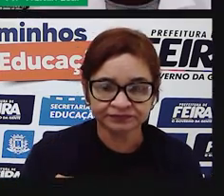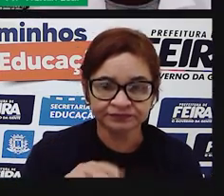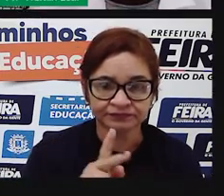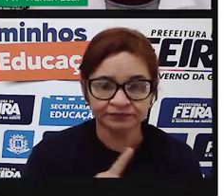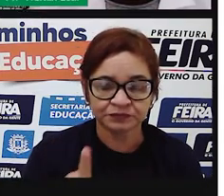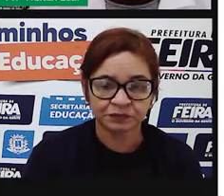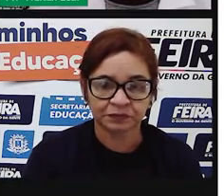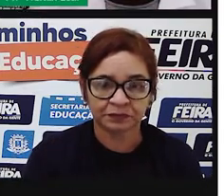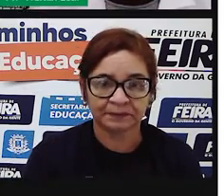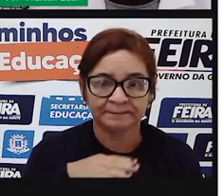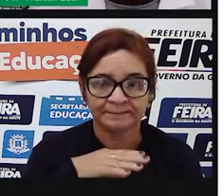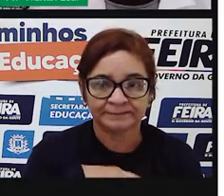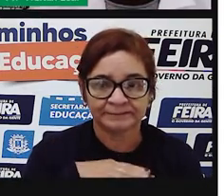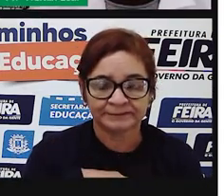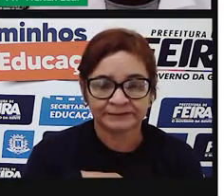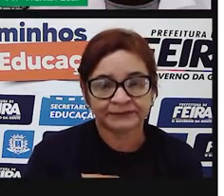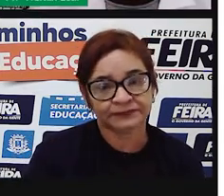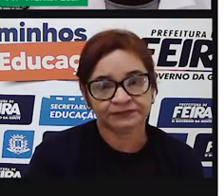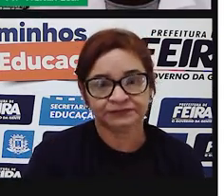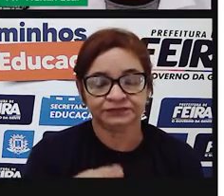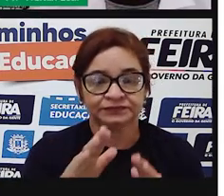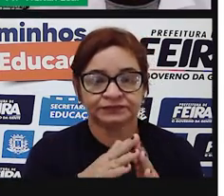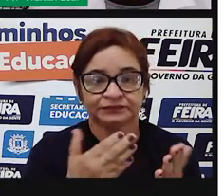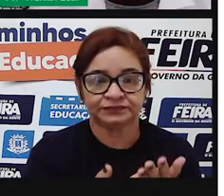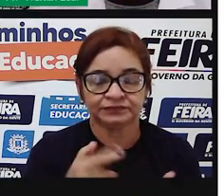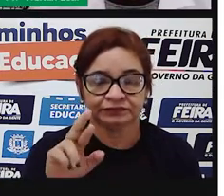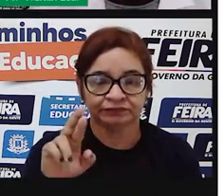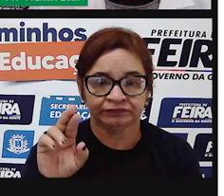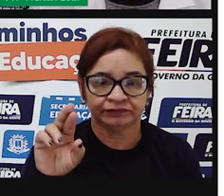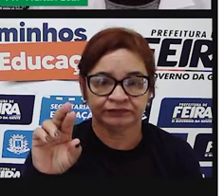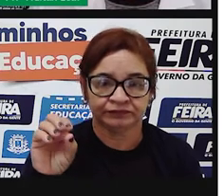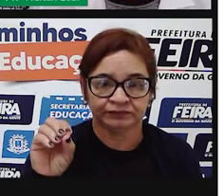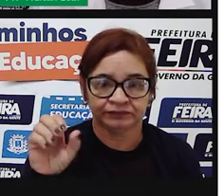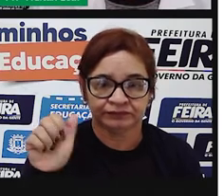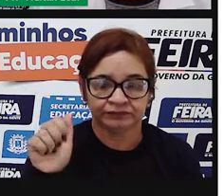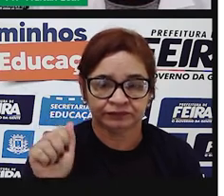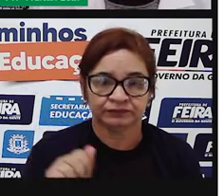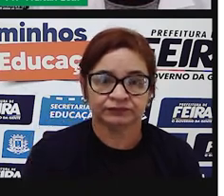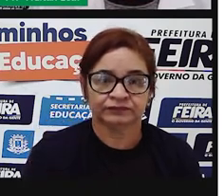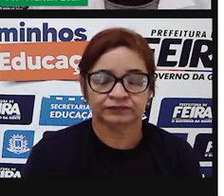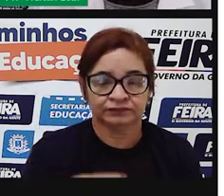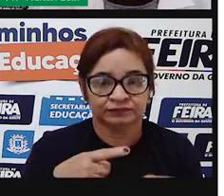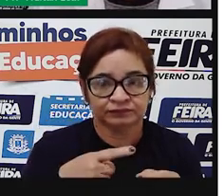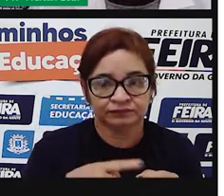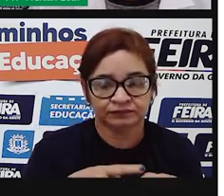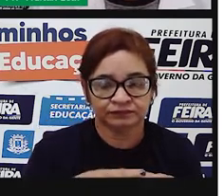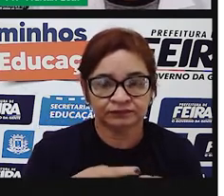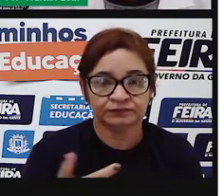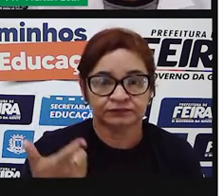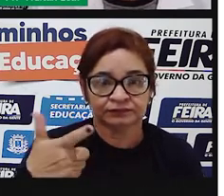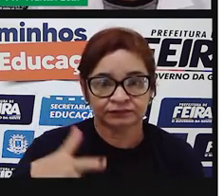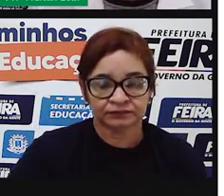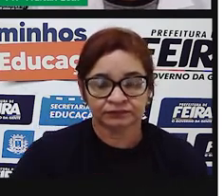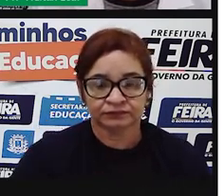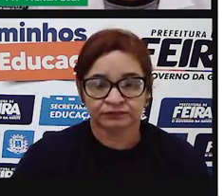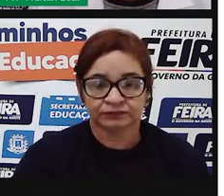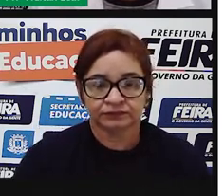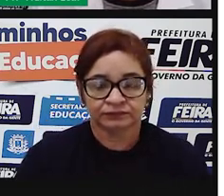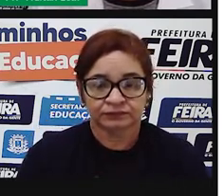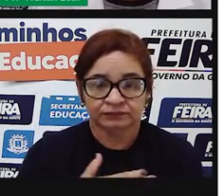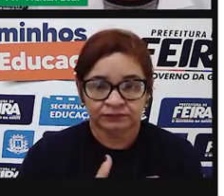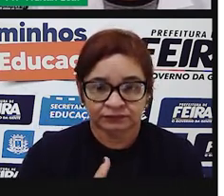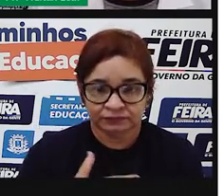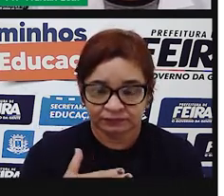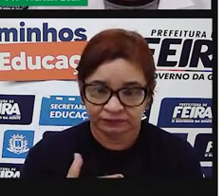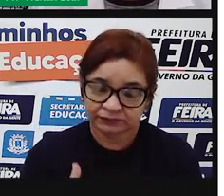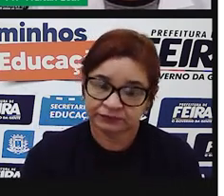da Escola Rosa Maria Esperidão Leite, na Matinha. Estamos aqui juntos novamente para dar andamento ao